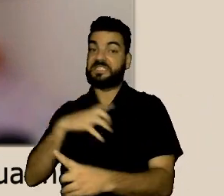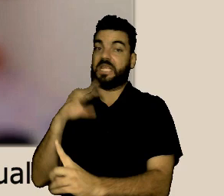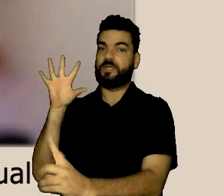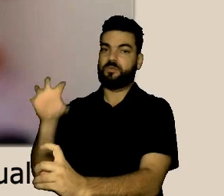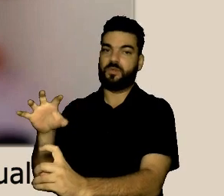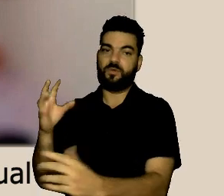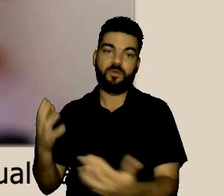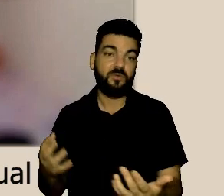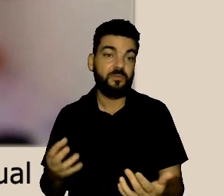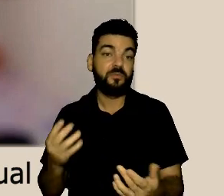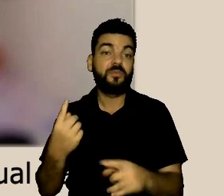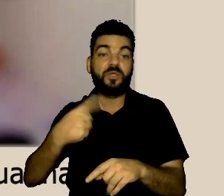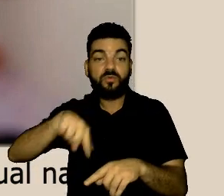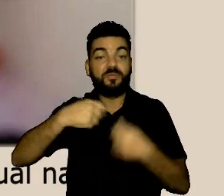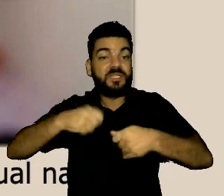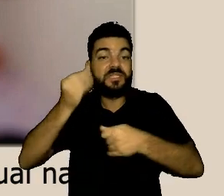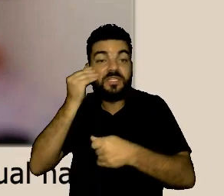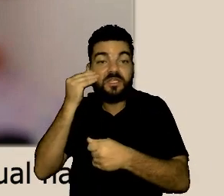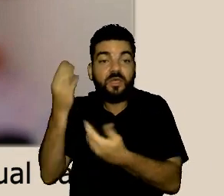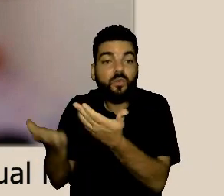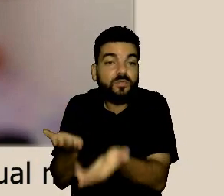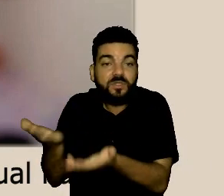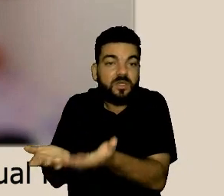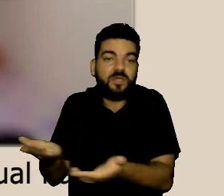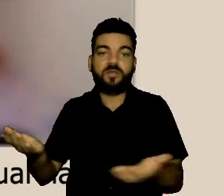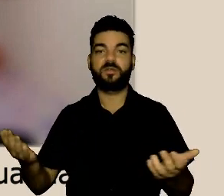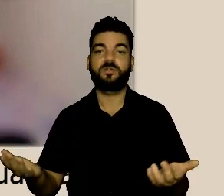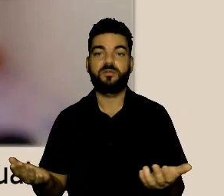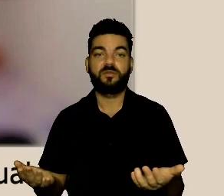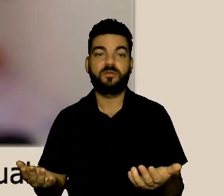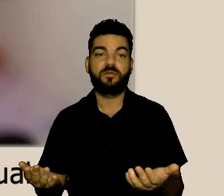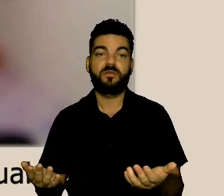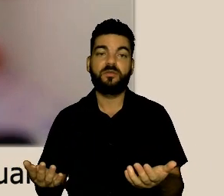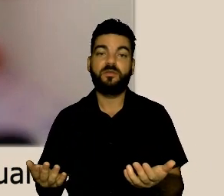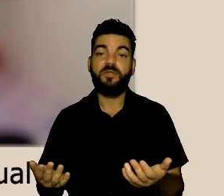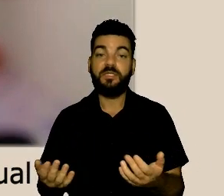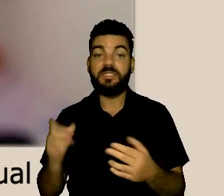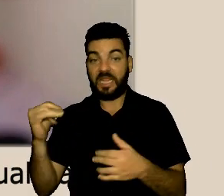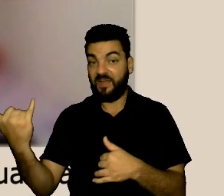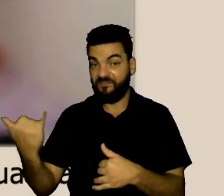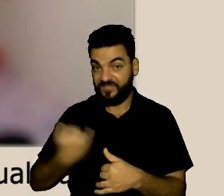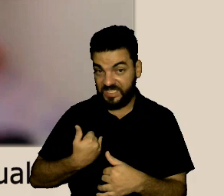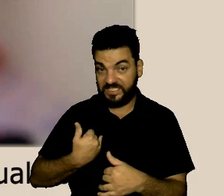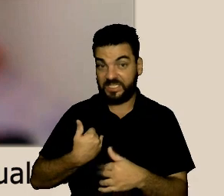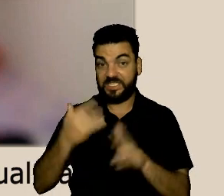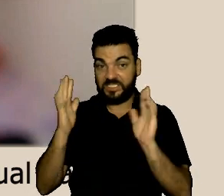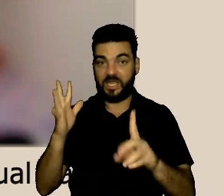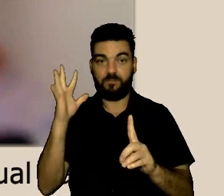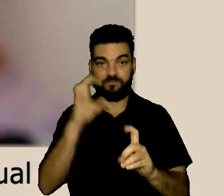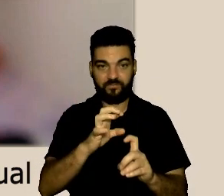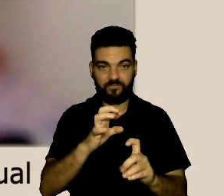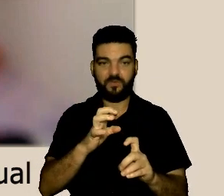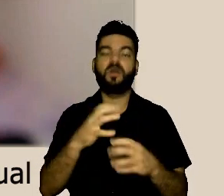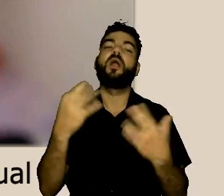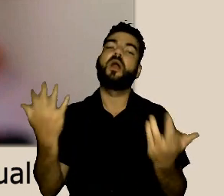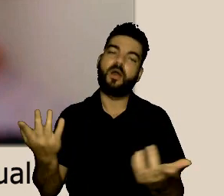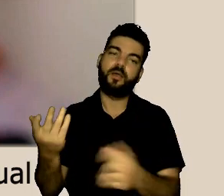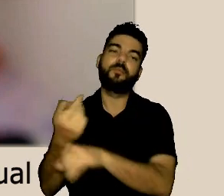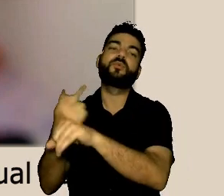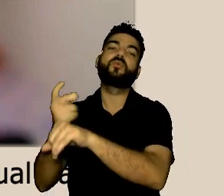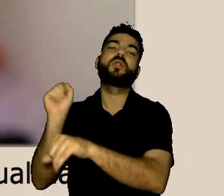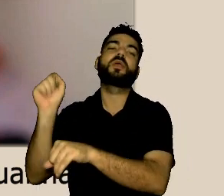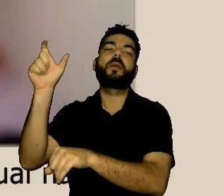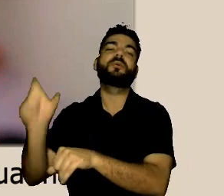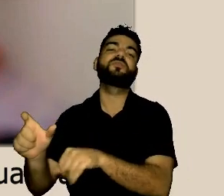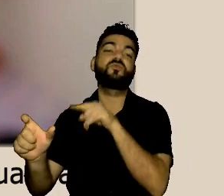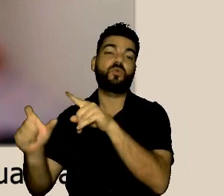como também a gente possa chegar da forma mais empática possível por incrível que pareça com o próprio assediador